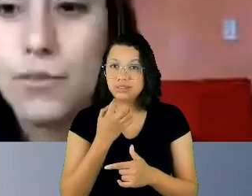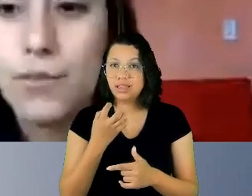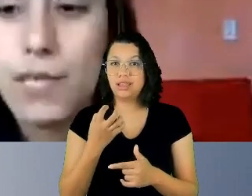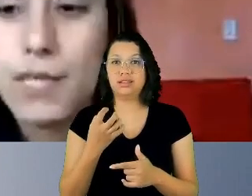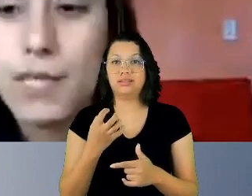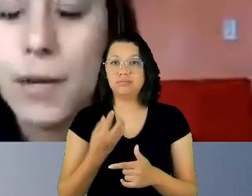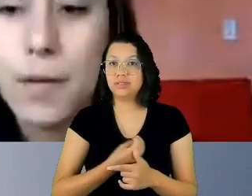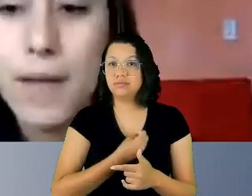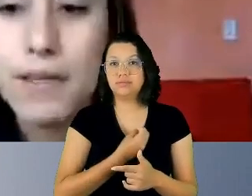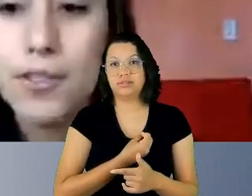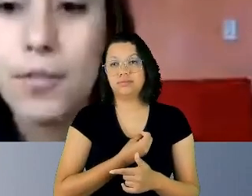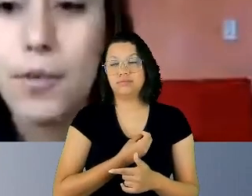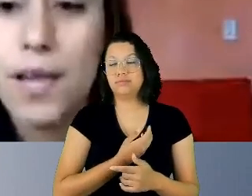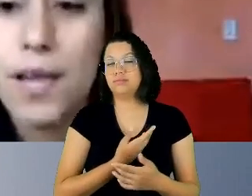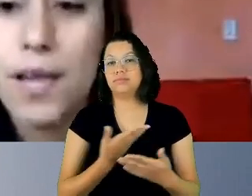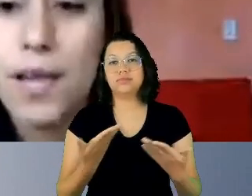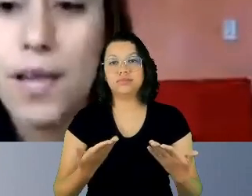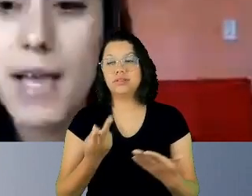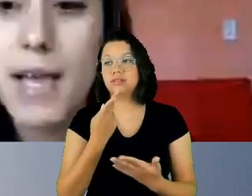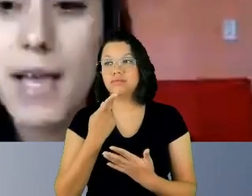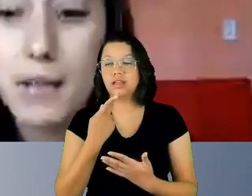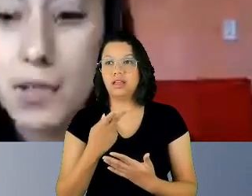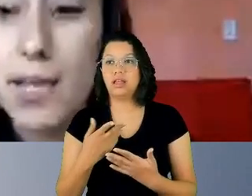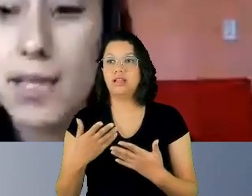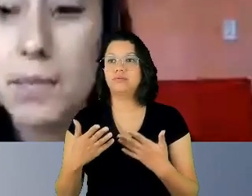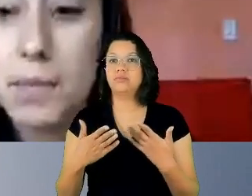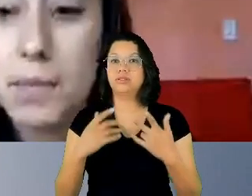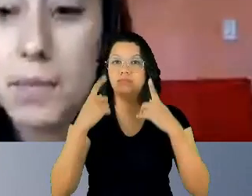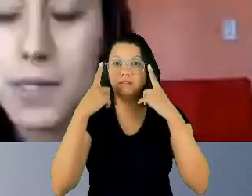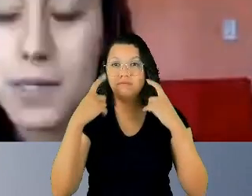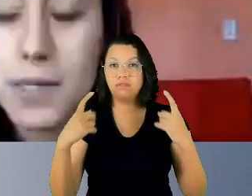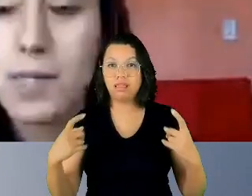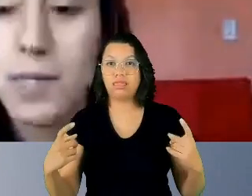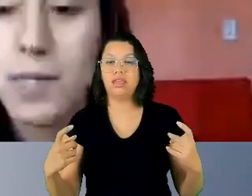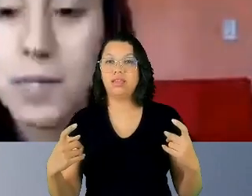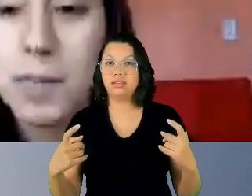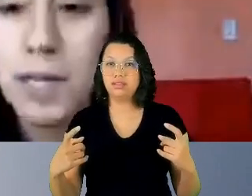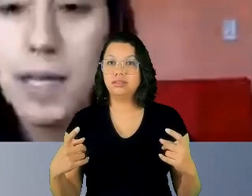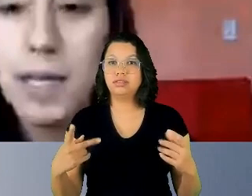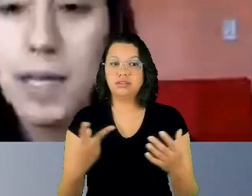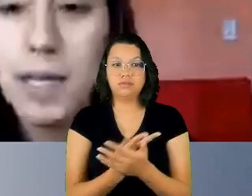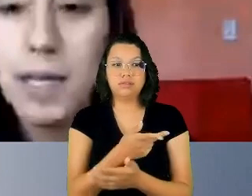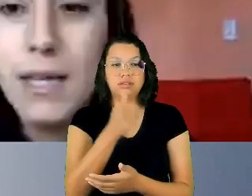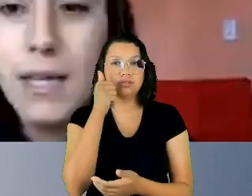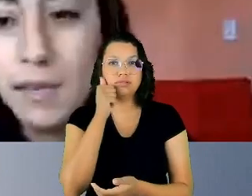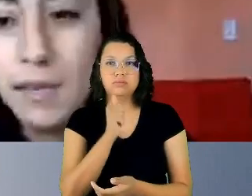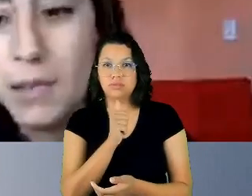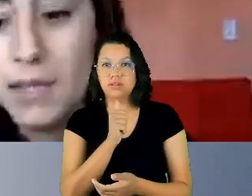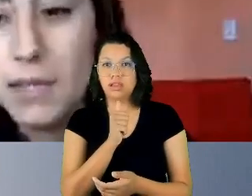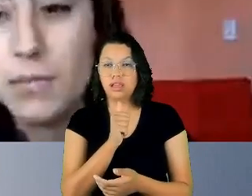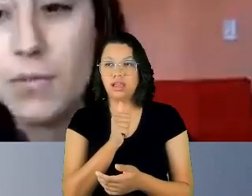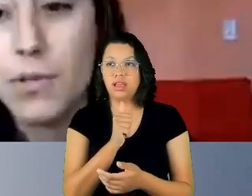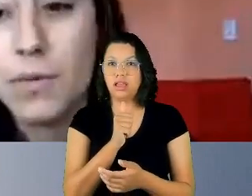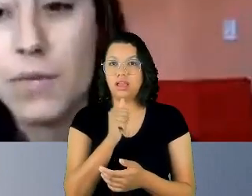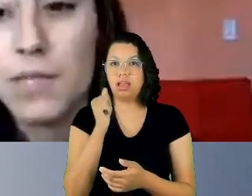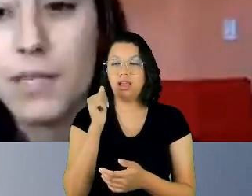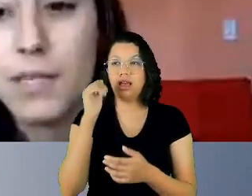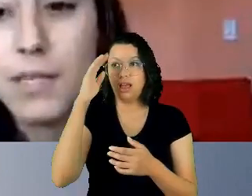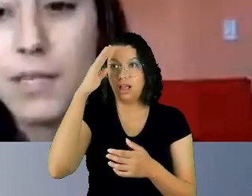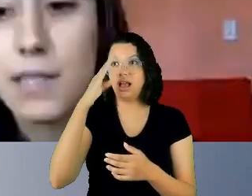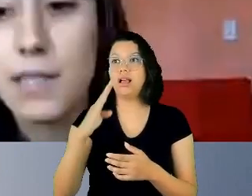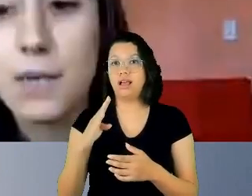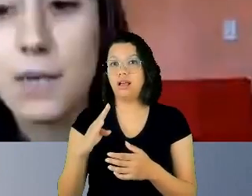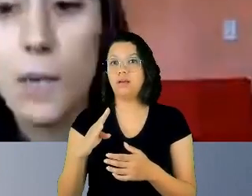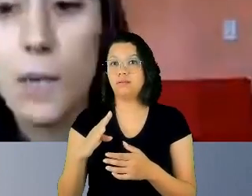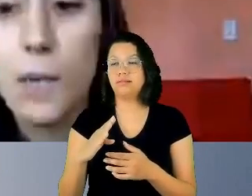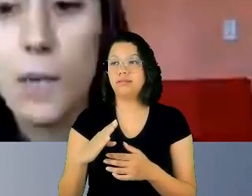uma violência que acomete mulheres em destaque, principalmente, mas que também tem a ver com a educação dos homens, né?